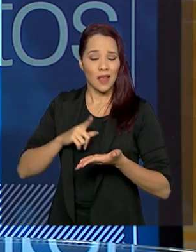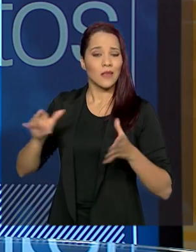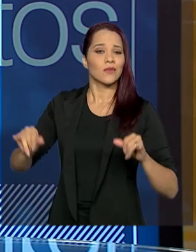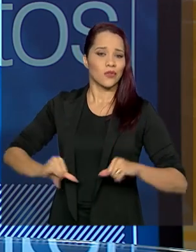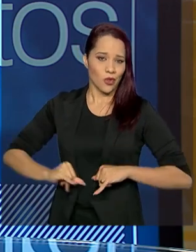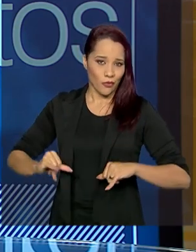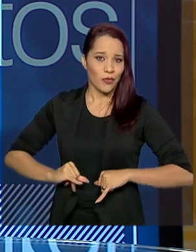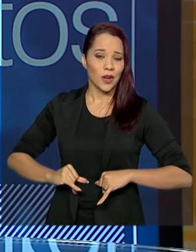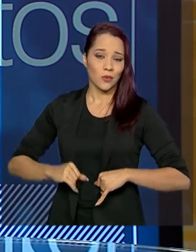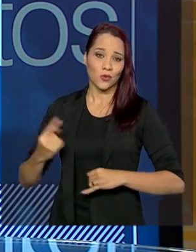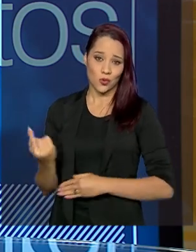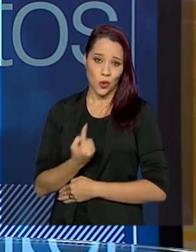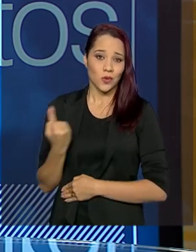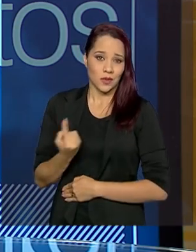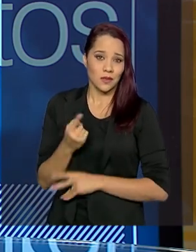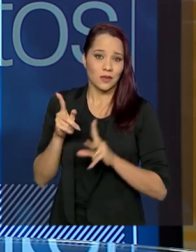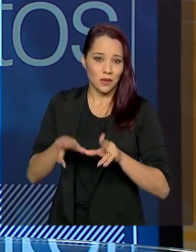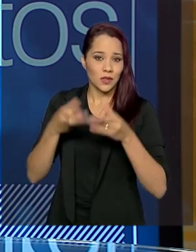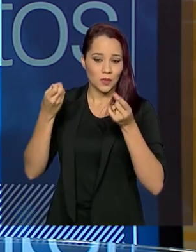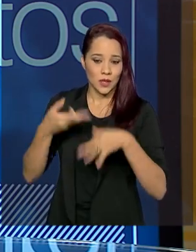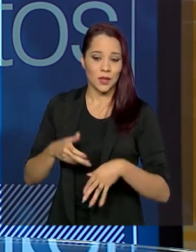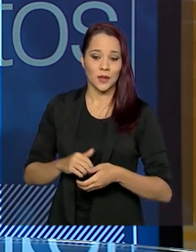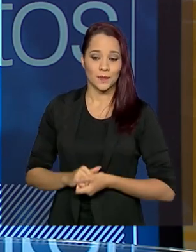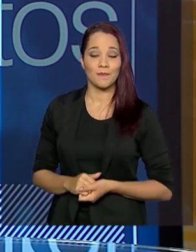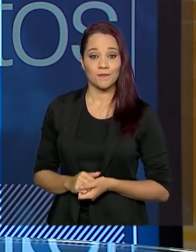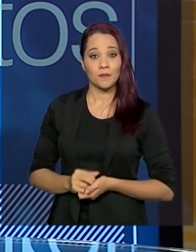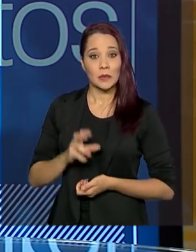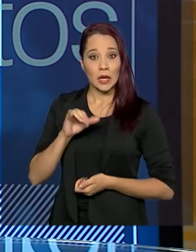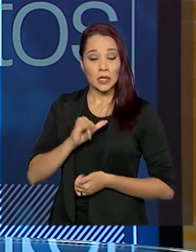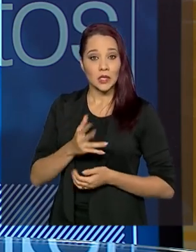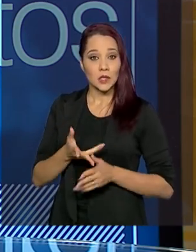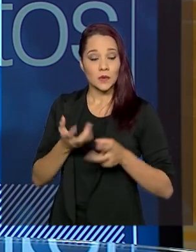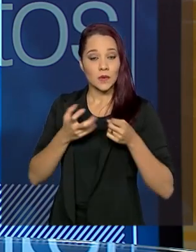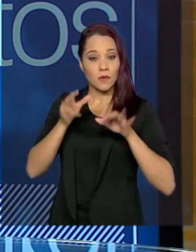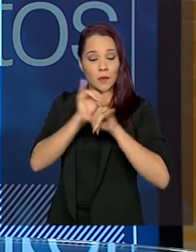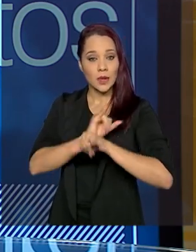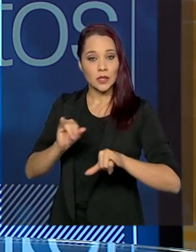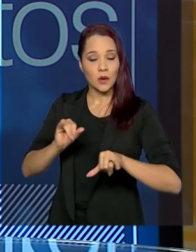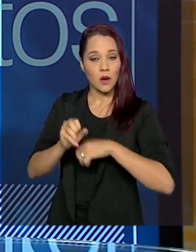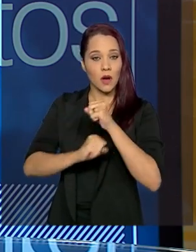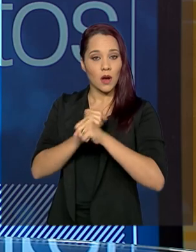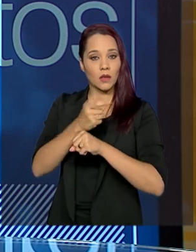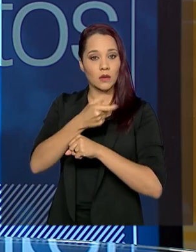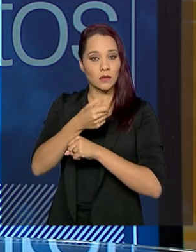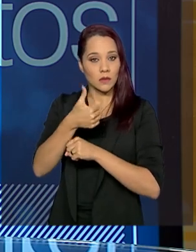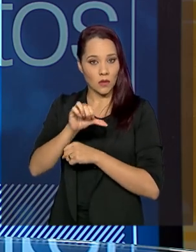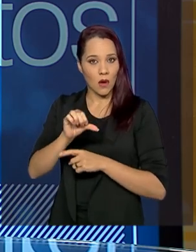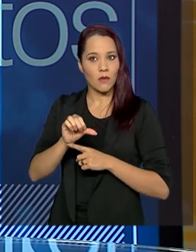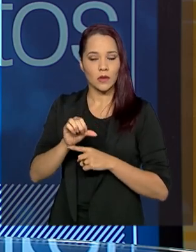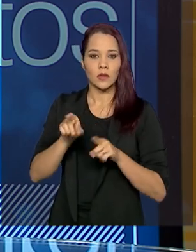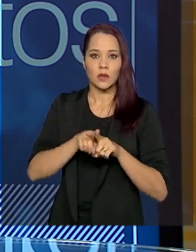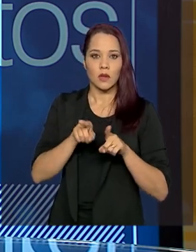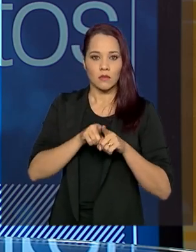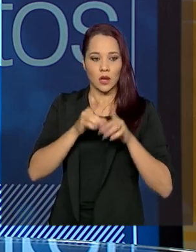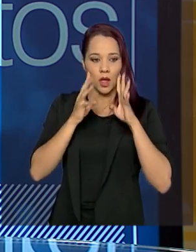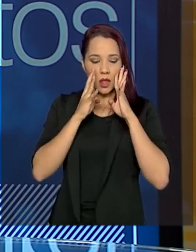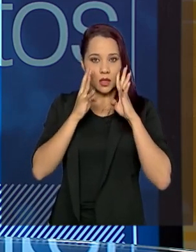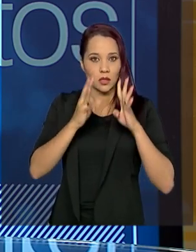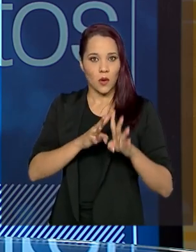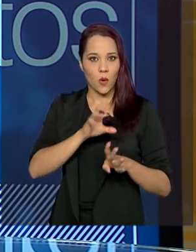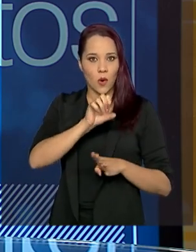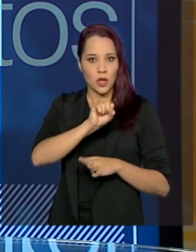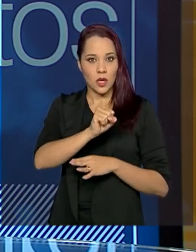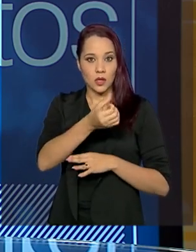sofrendo sozinha, como eu disse, né? E, se a gente pega os dados de 2019, o que também chama a atenção, os 86